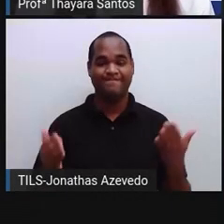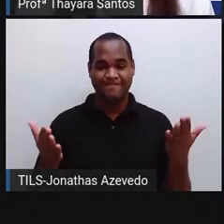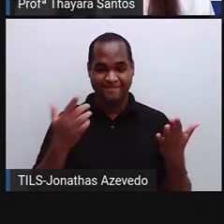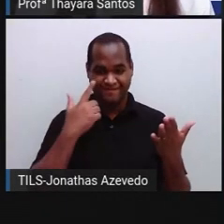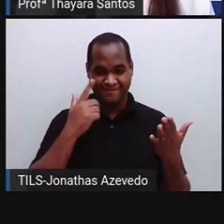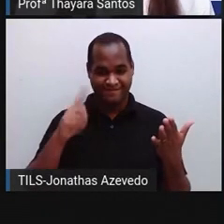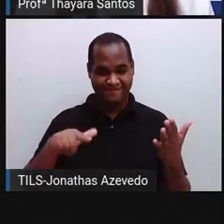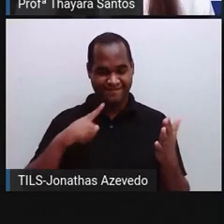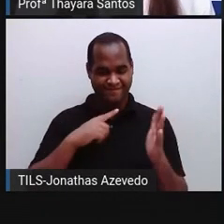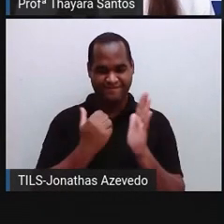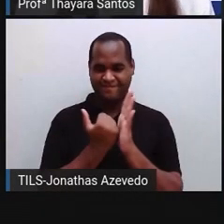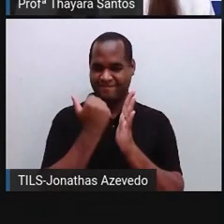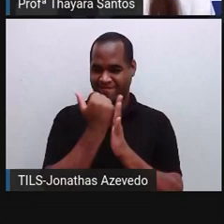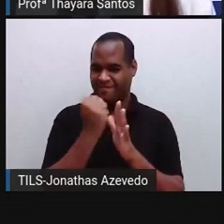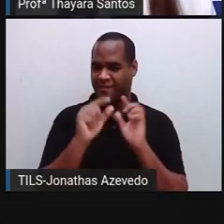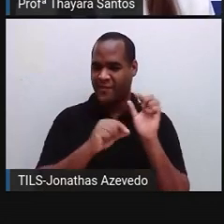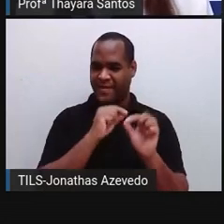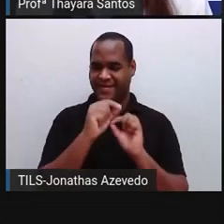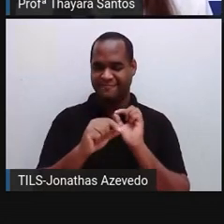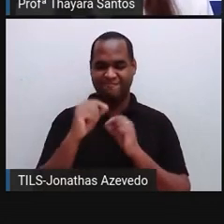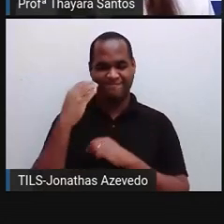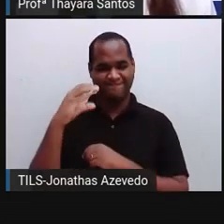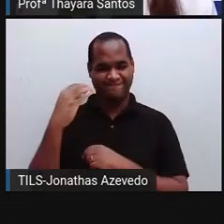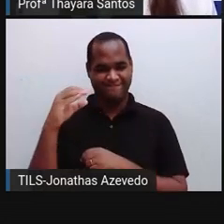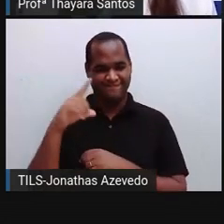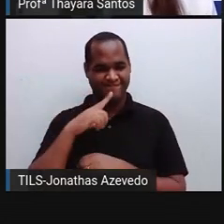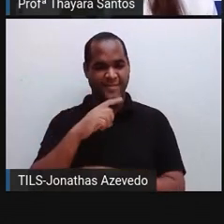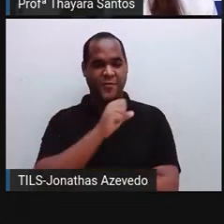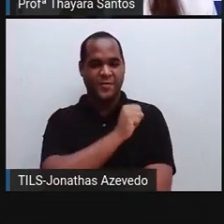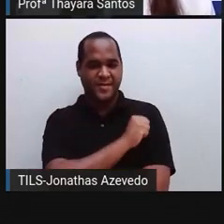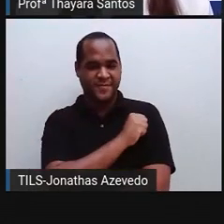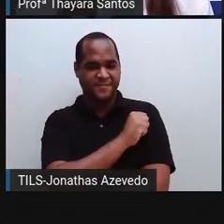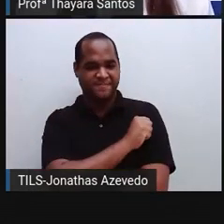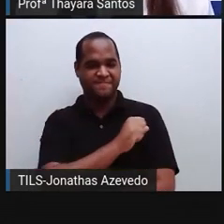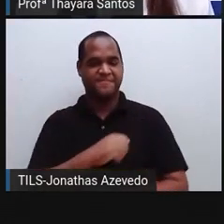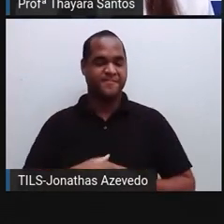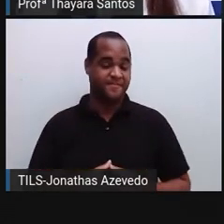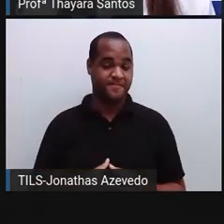vamos lá iniciar mais uma aula de ciências do oitavo ano.